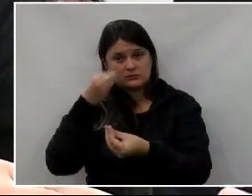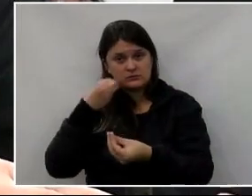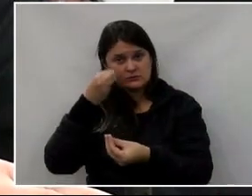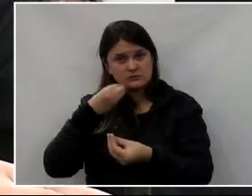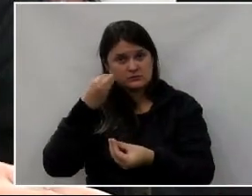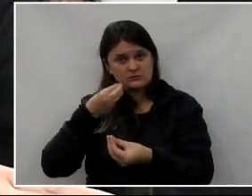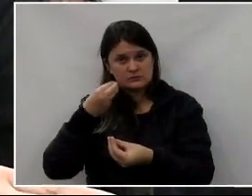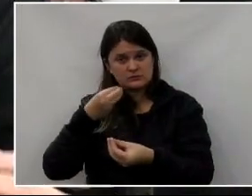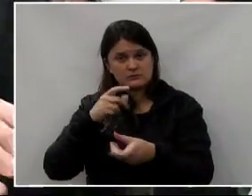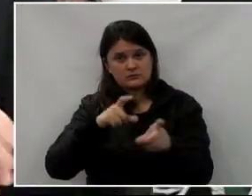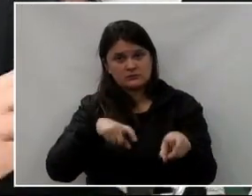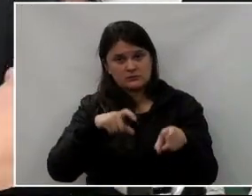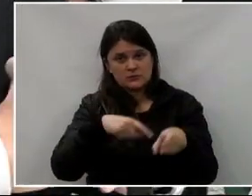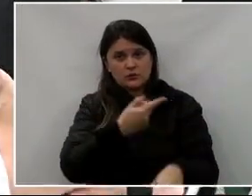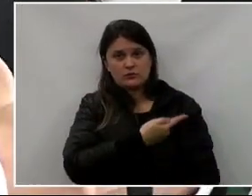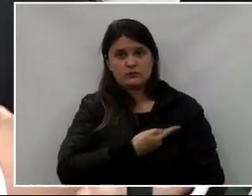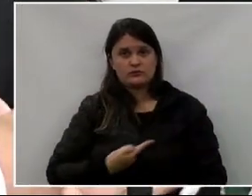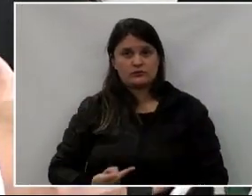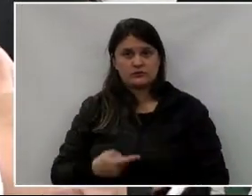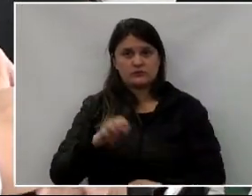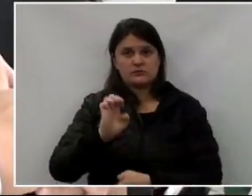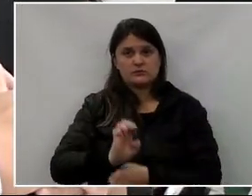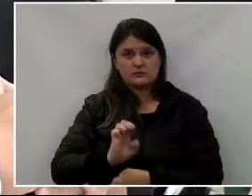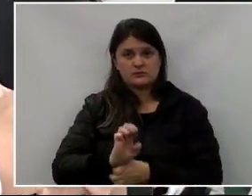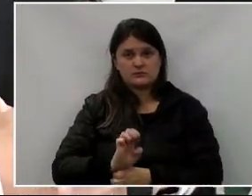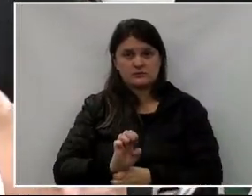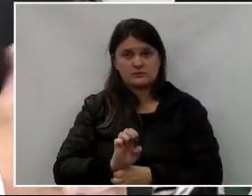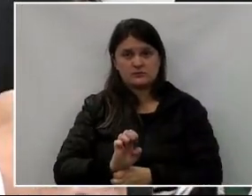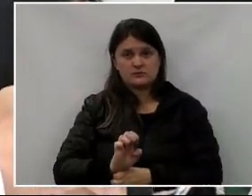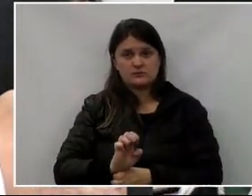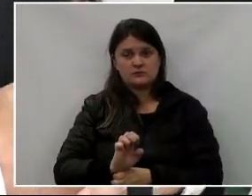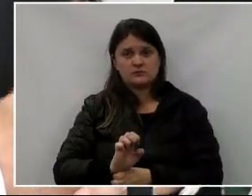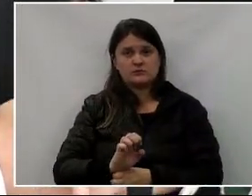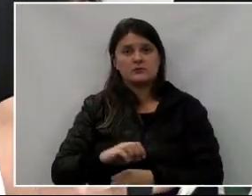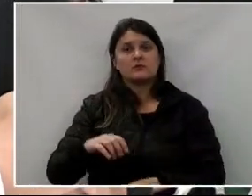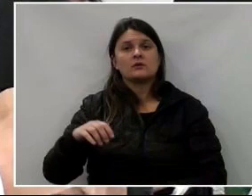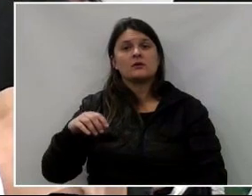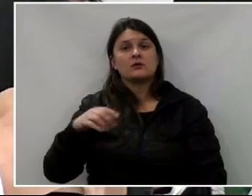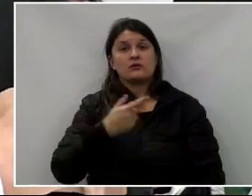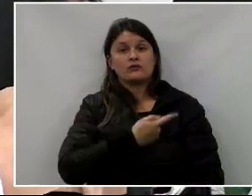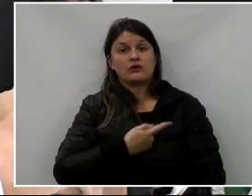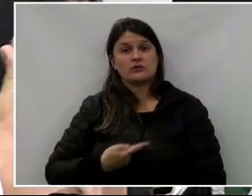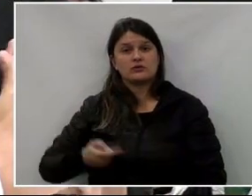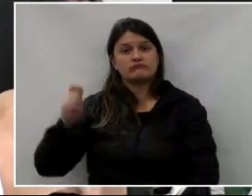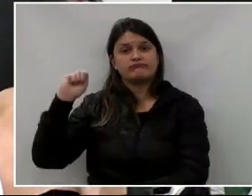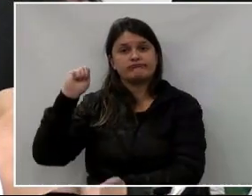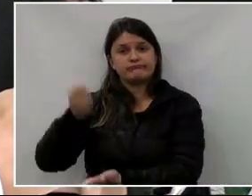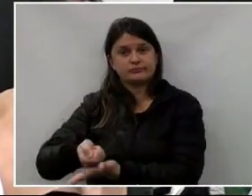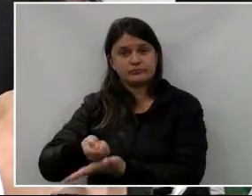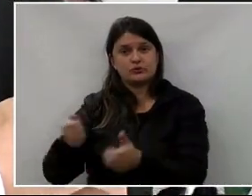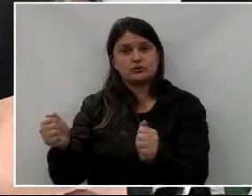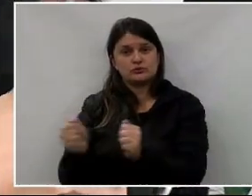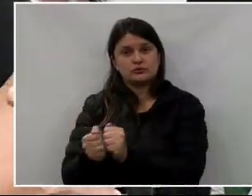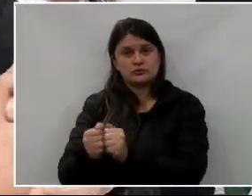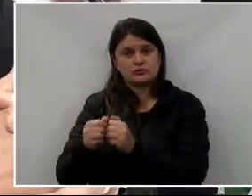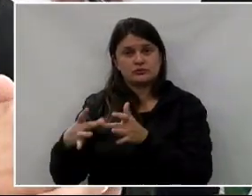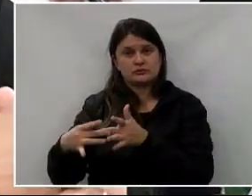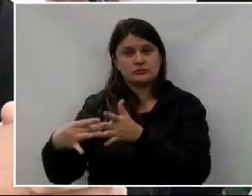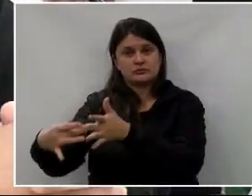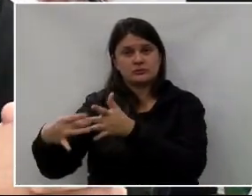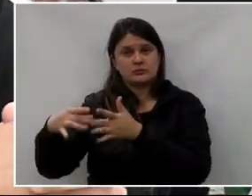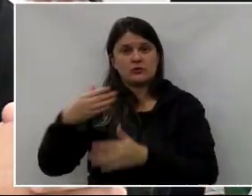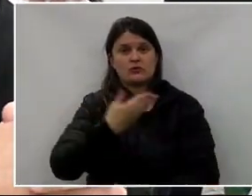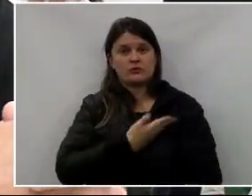no interior do Estado, que é o governo do Estado, Carlos Massa, o Ratinho Júnior, junto com o líder do governo,